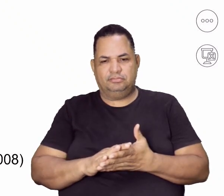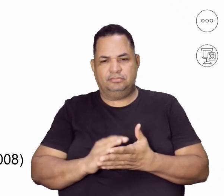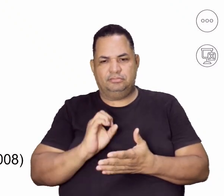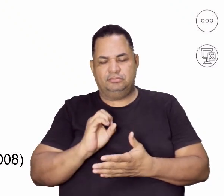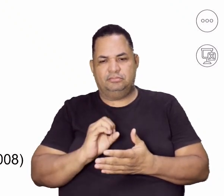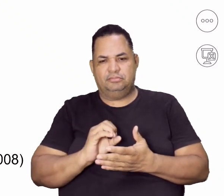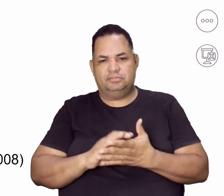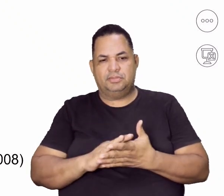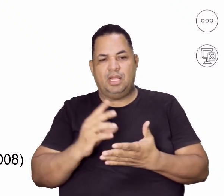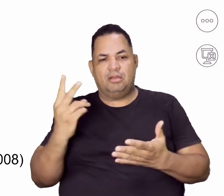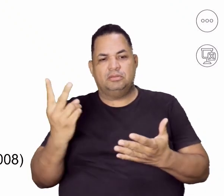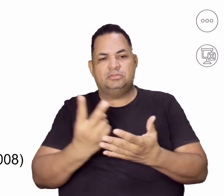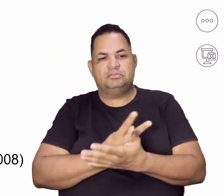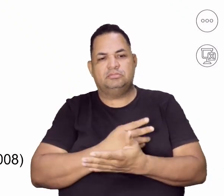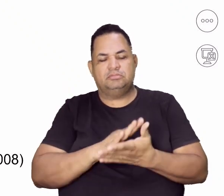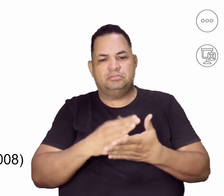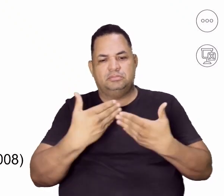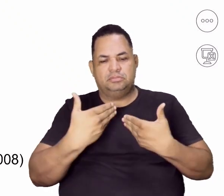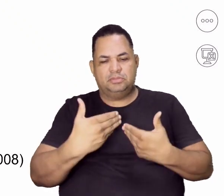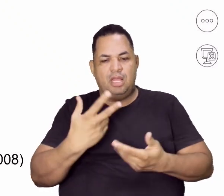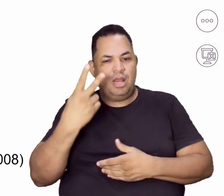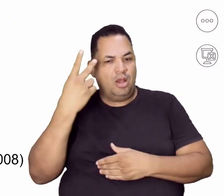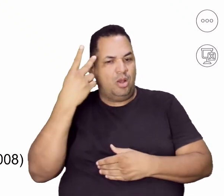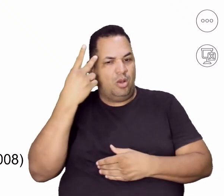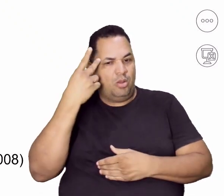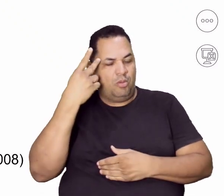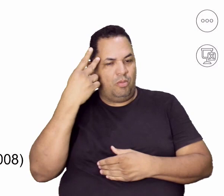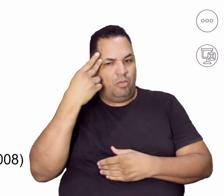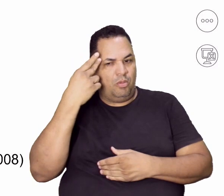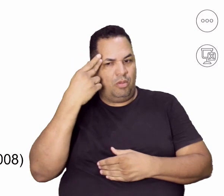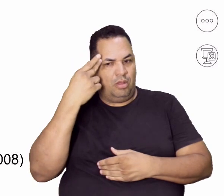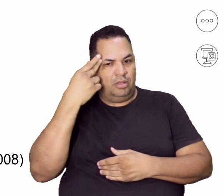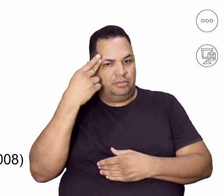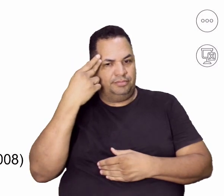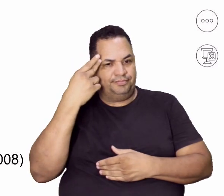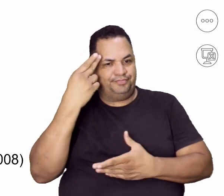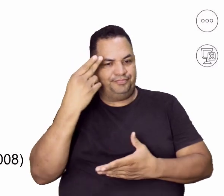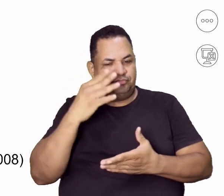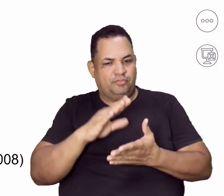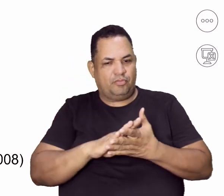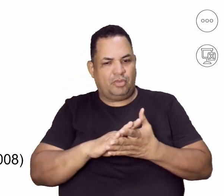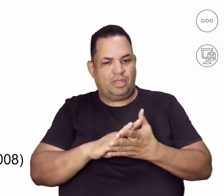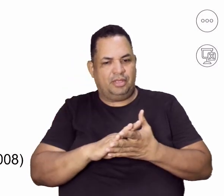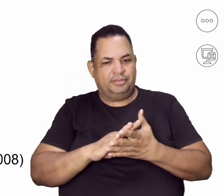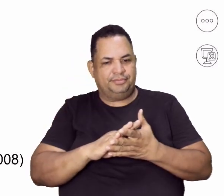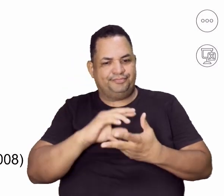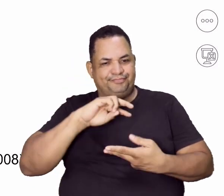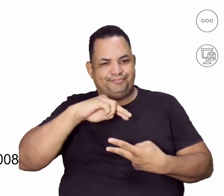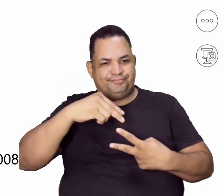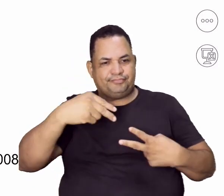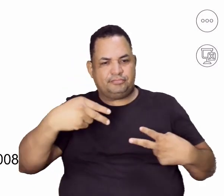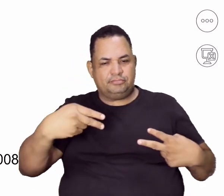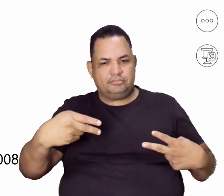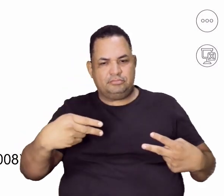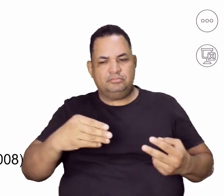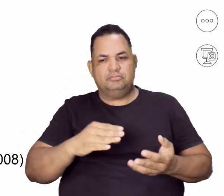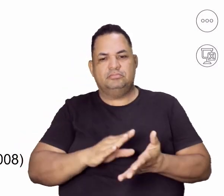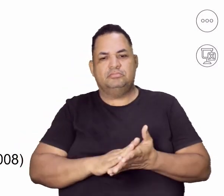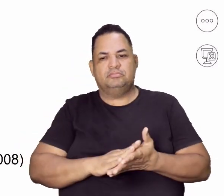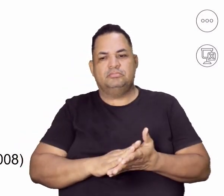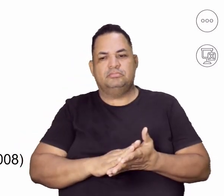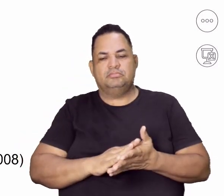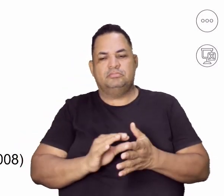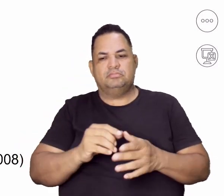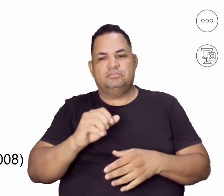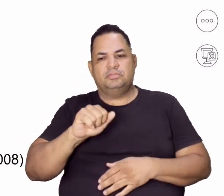fatores de vulnerabilidade e anorexia nervosa. Isso vai só evoluindo, tá?